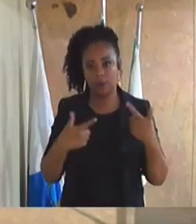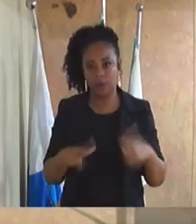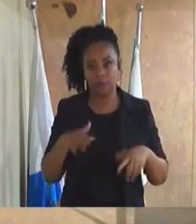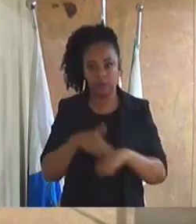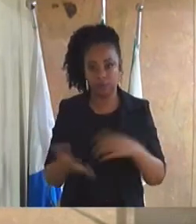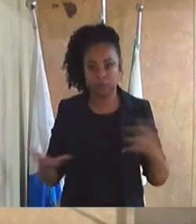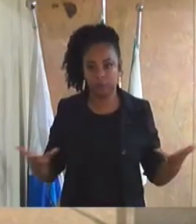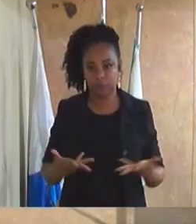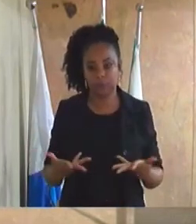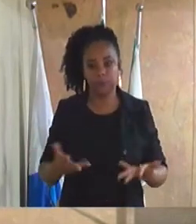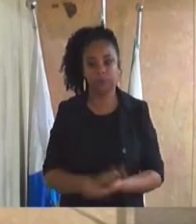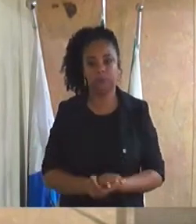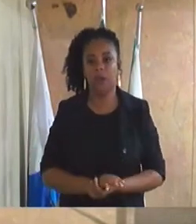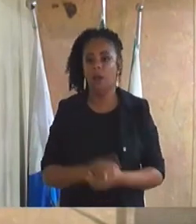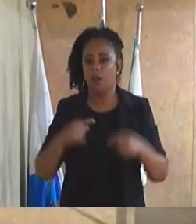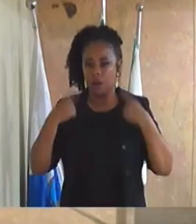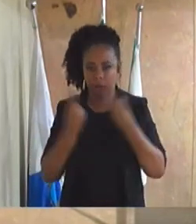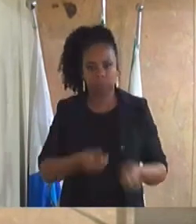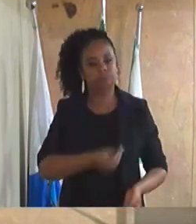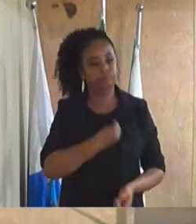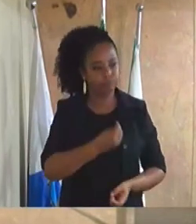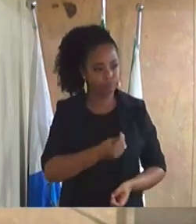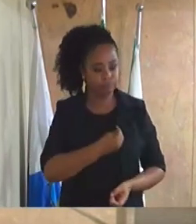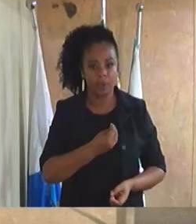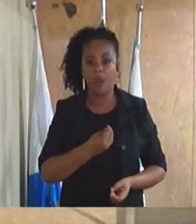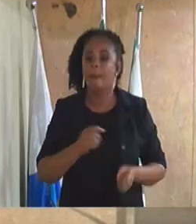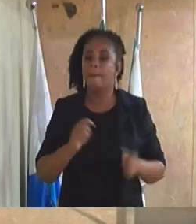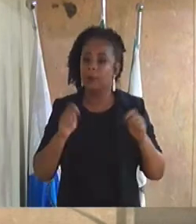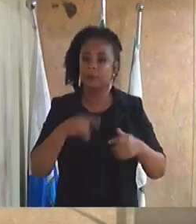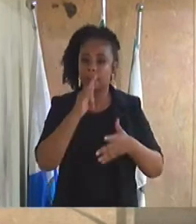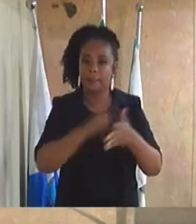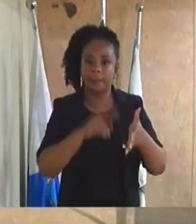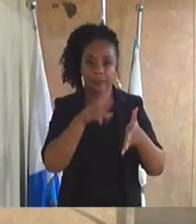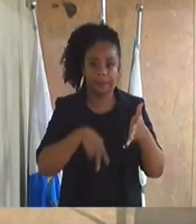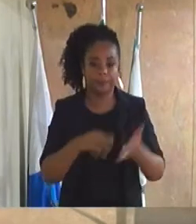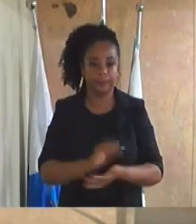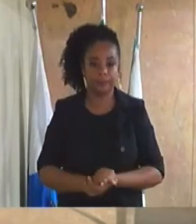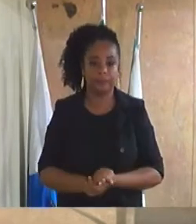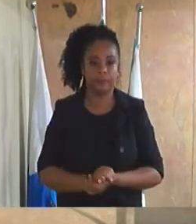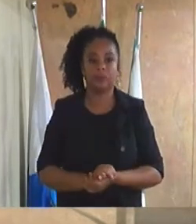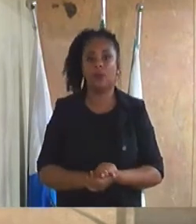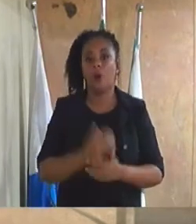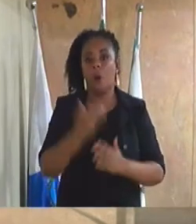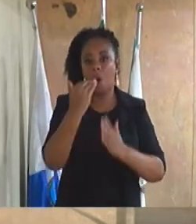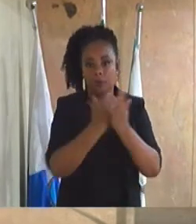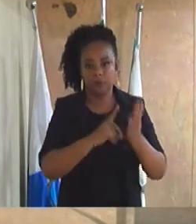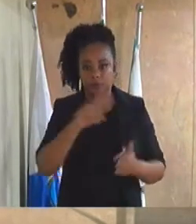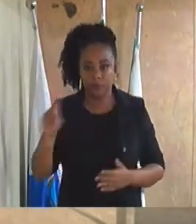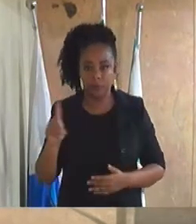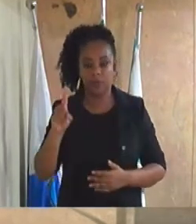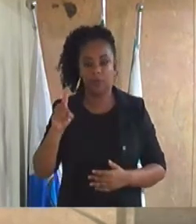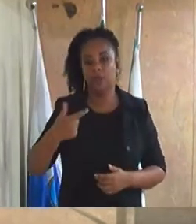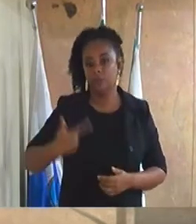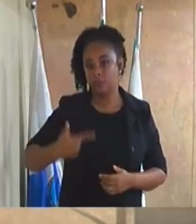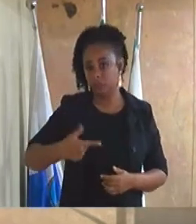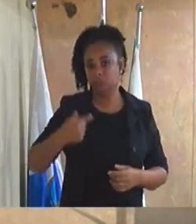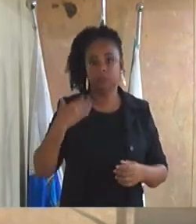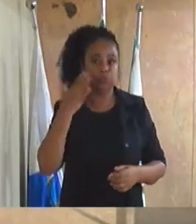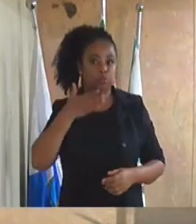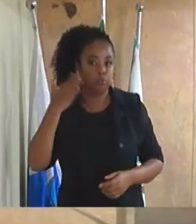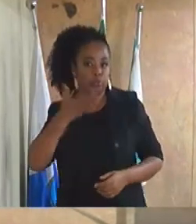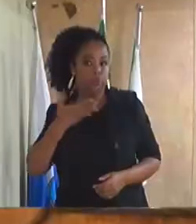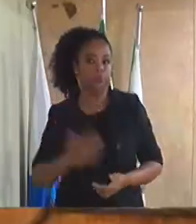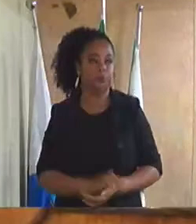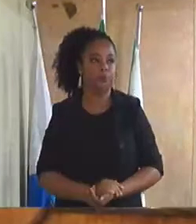noite de hoje nessa sessão presencial que faça a leitura em ordem do dia em segunda discussão dos pareceres